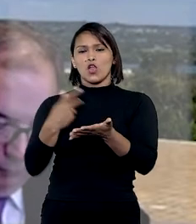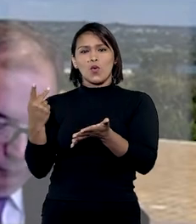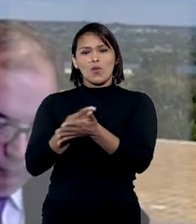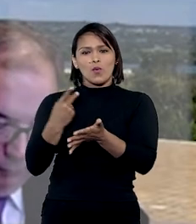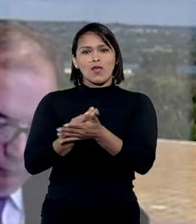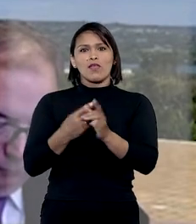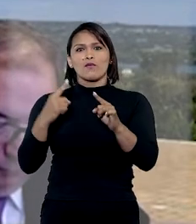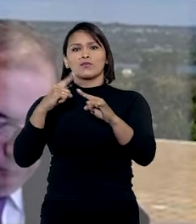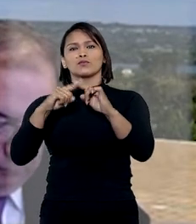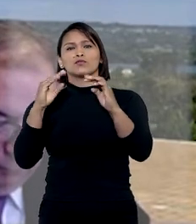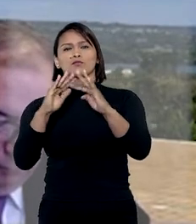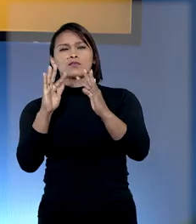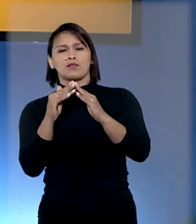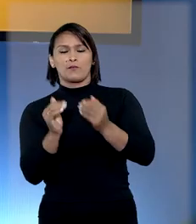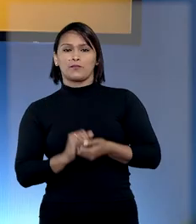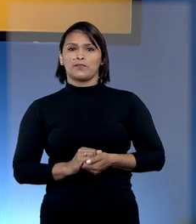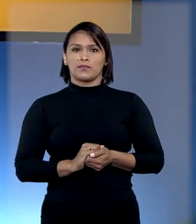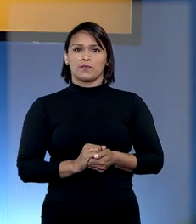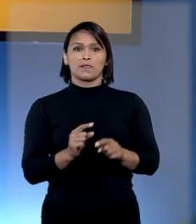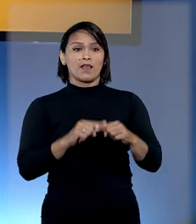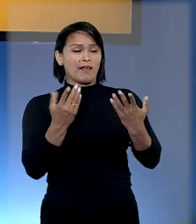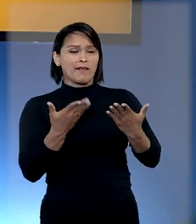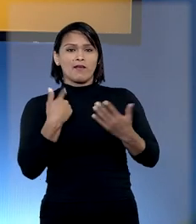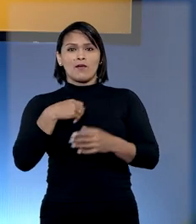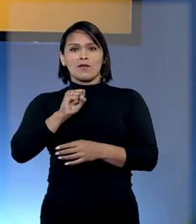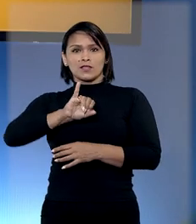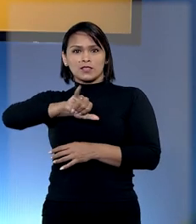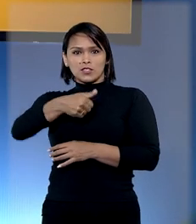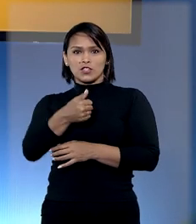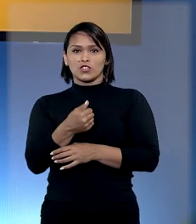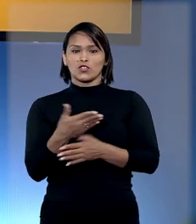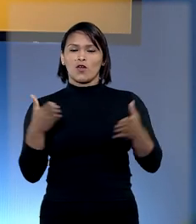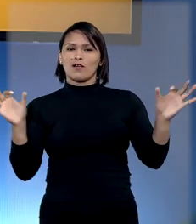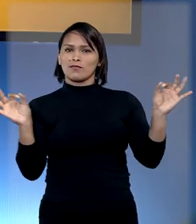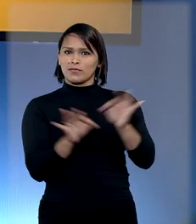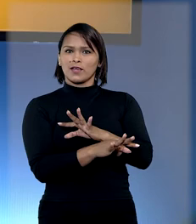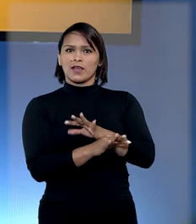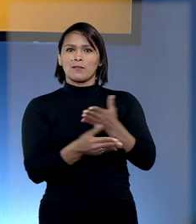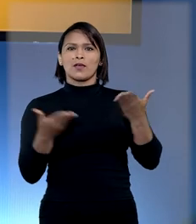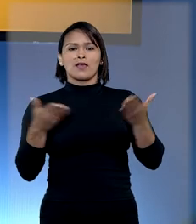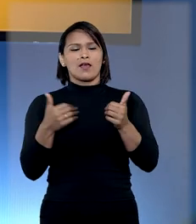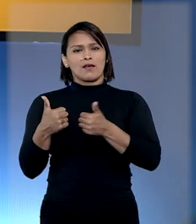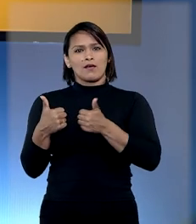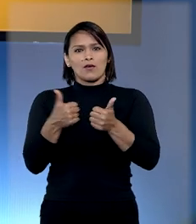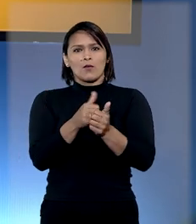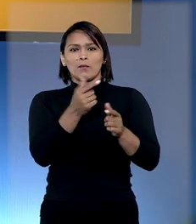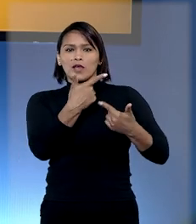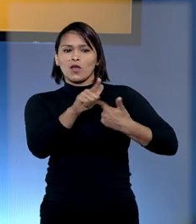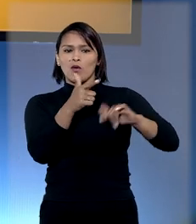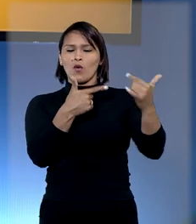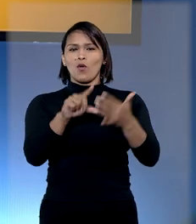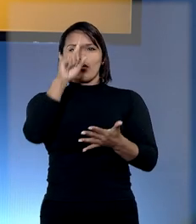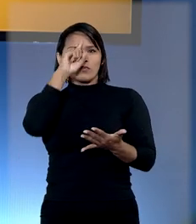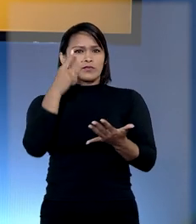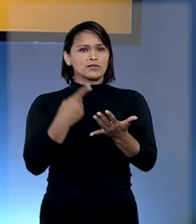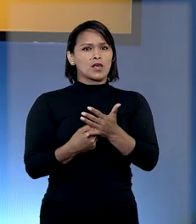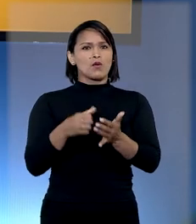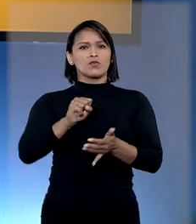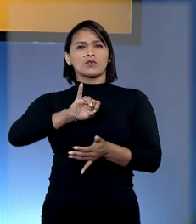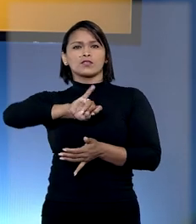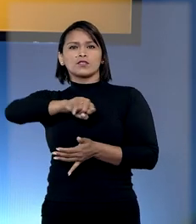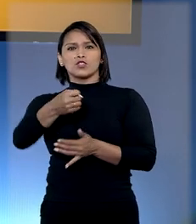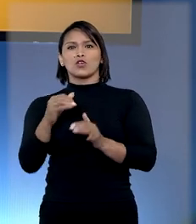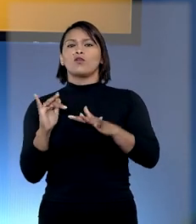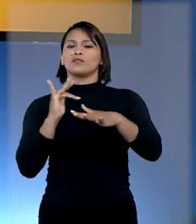conduta reprovável. É isso, o STJ Notícias fica por aqui. Acompanhe outras decisões do